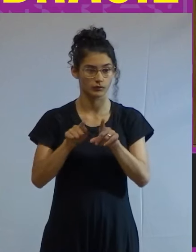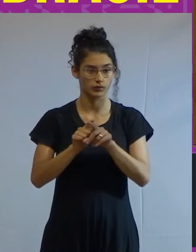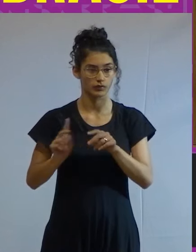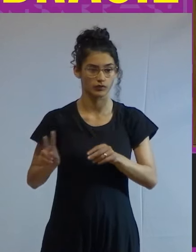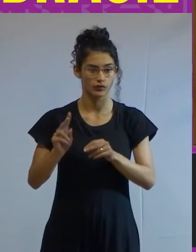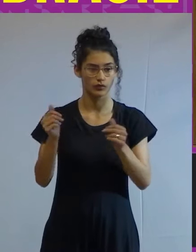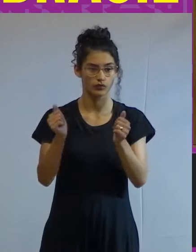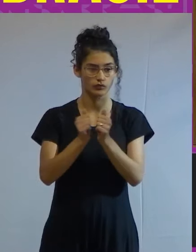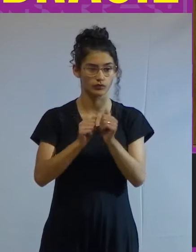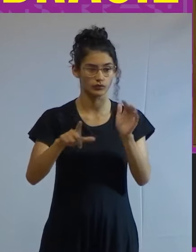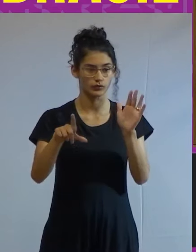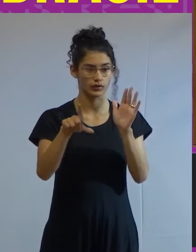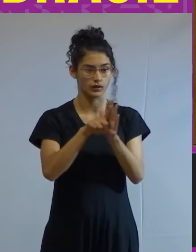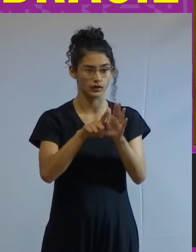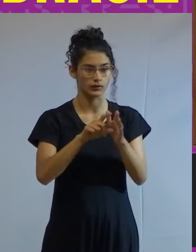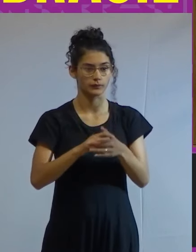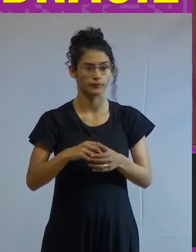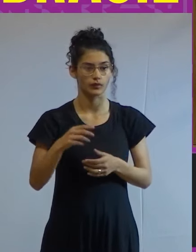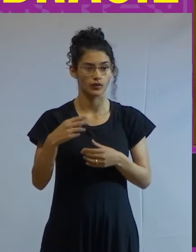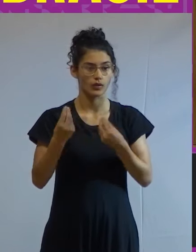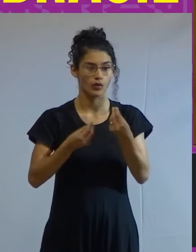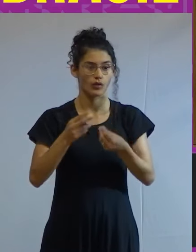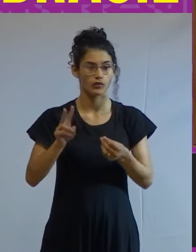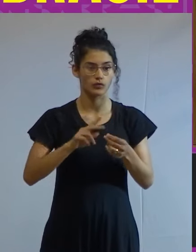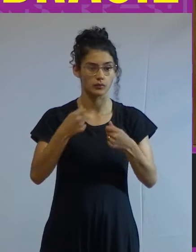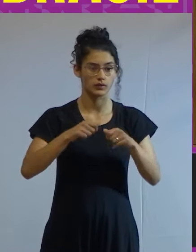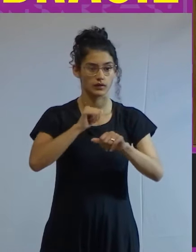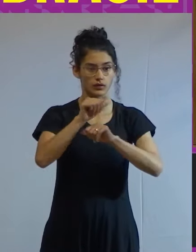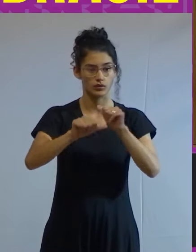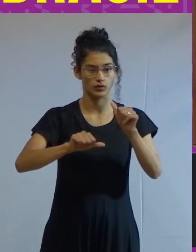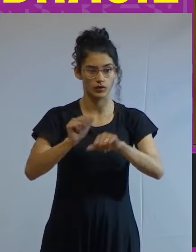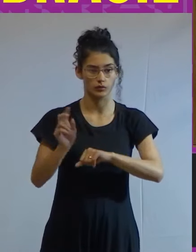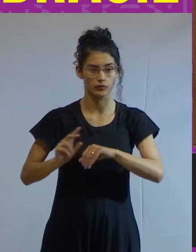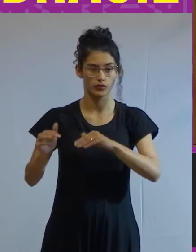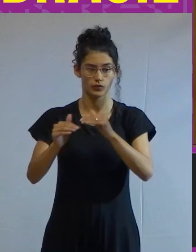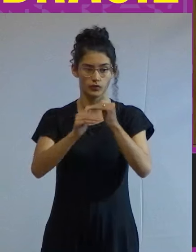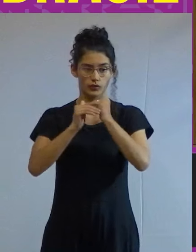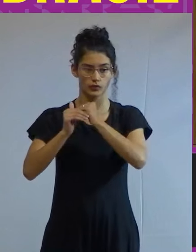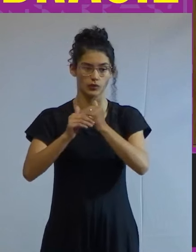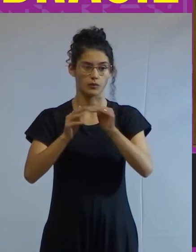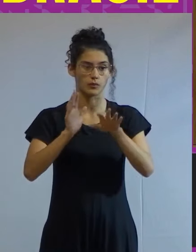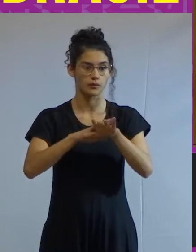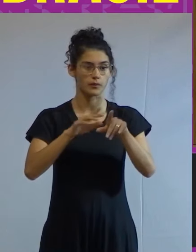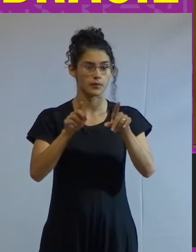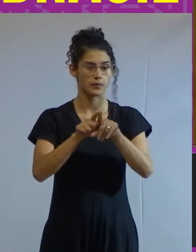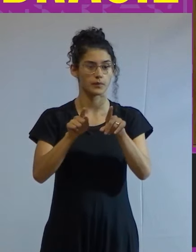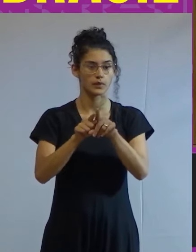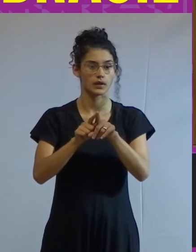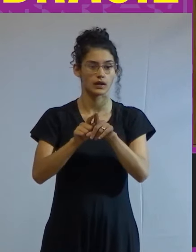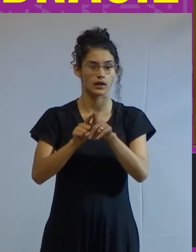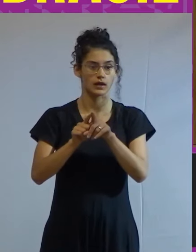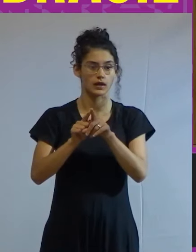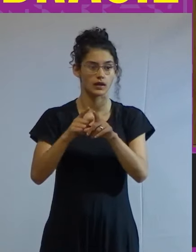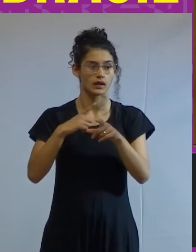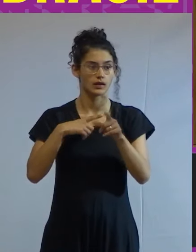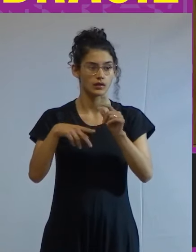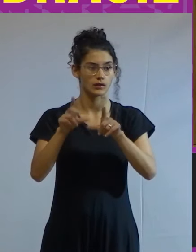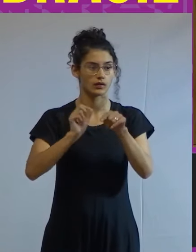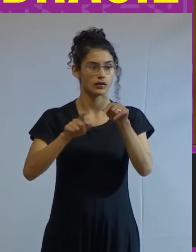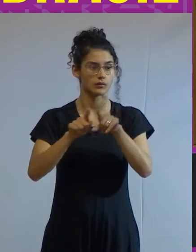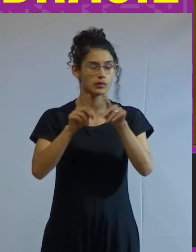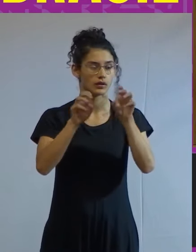burla à lei da circulação onde o valor deve ser trocado por valor igual para passar à esfera dos determinantes